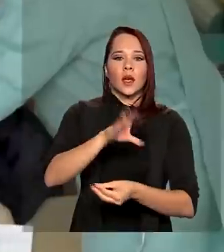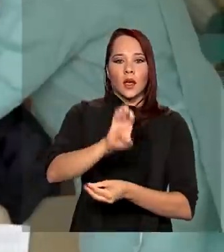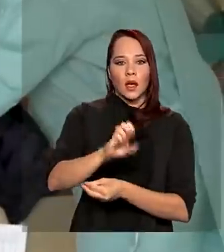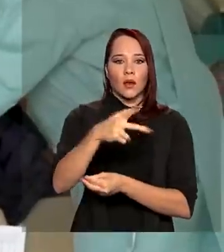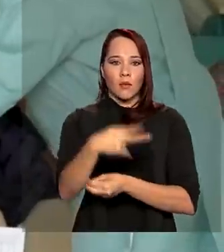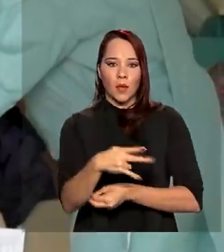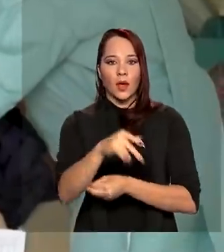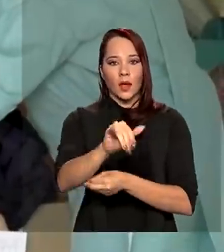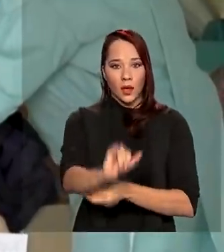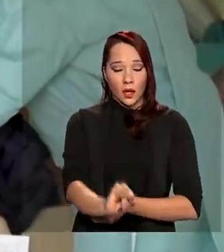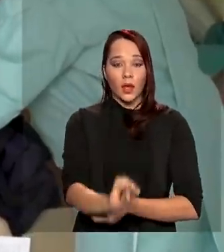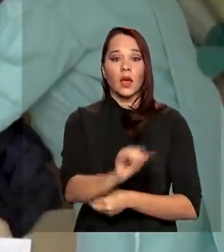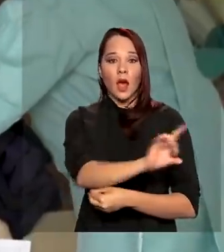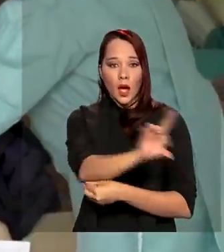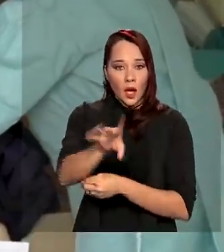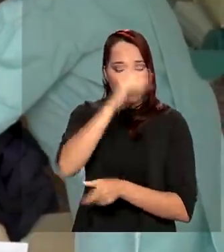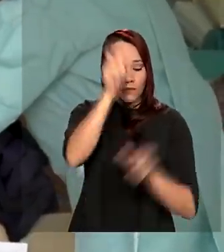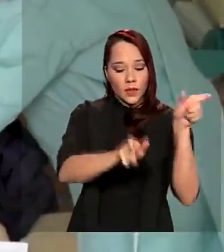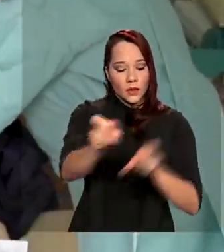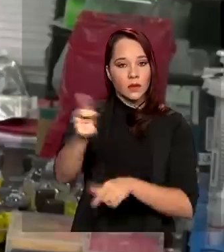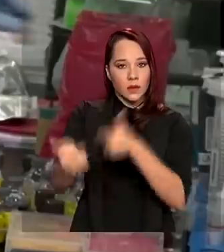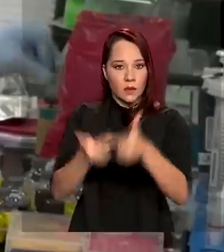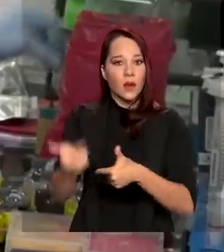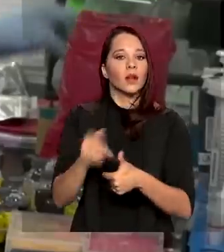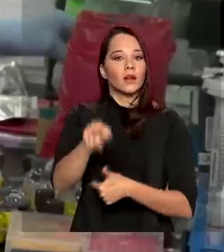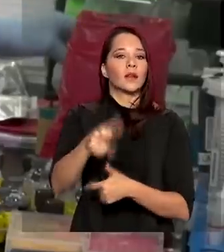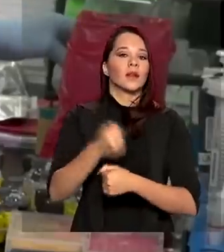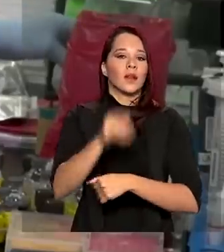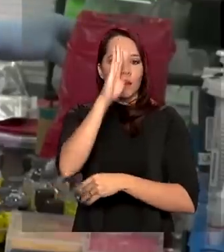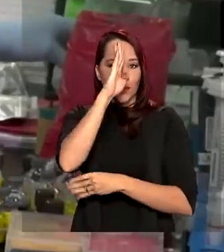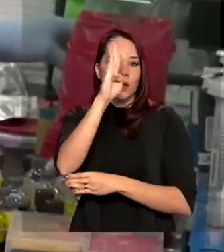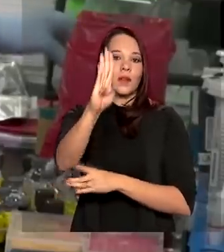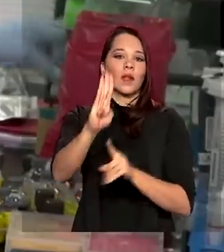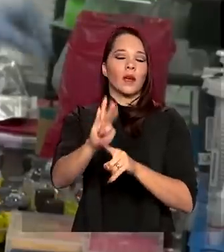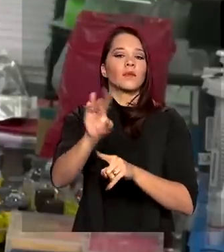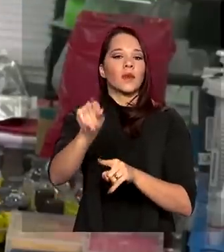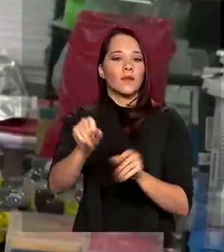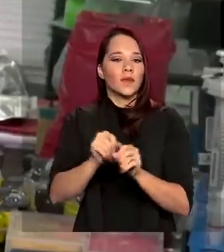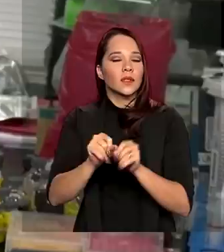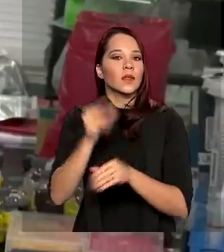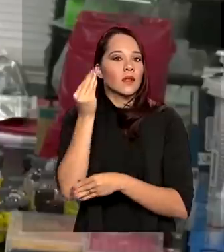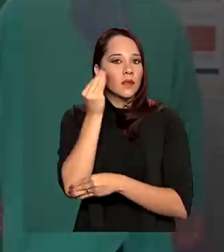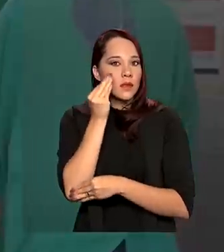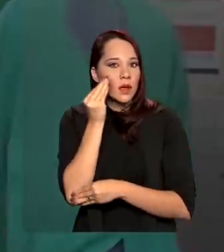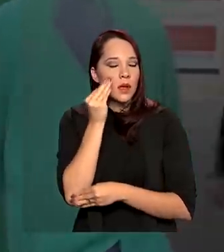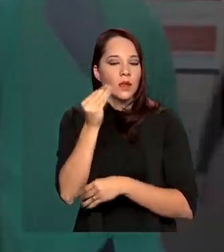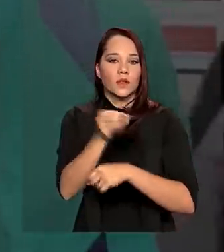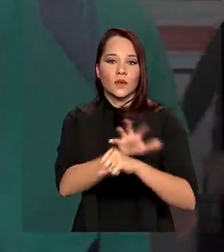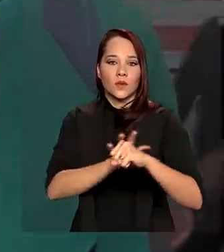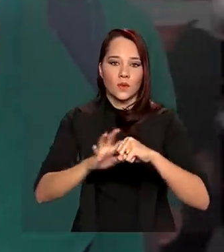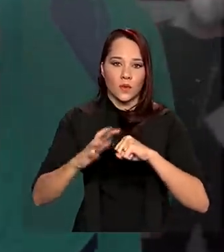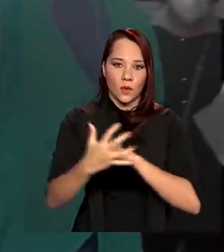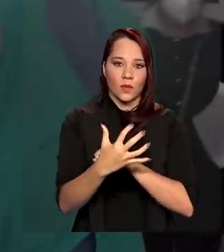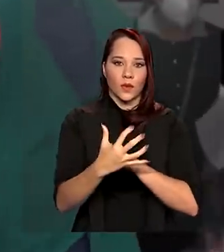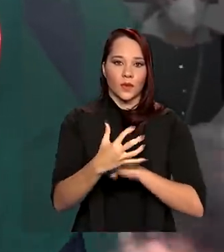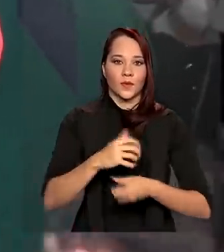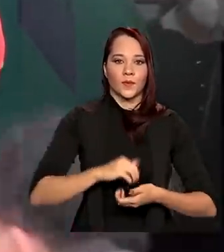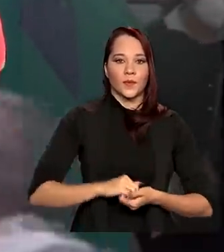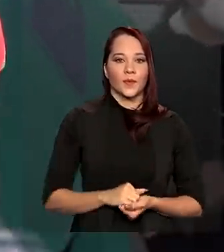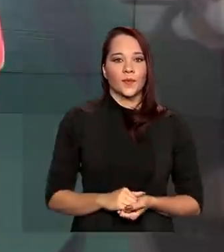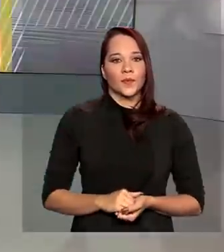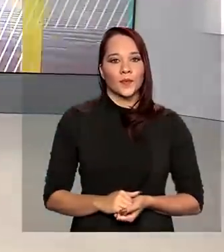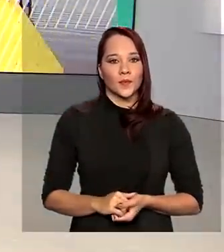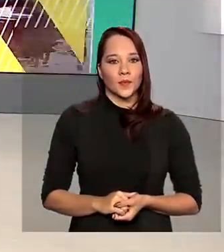proteção individual aos trabalhadores e que eles tenham prioridade na realização dos testes para a detecção da Covid